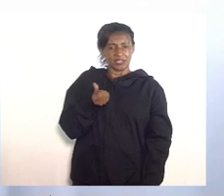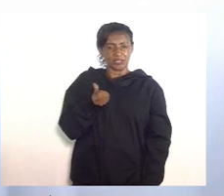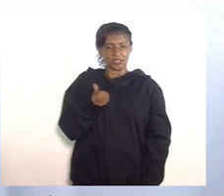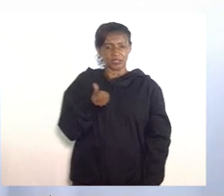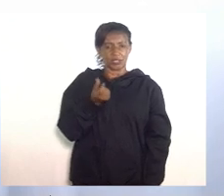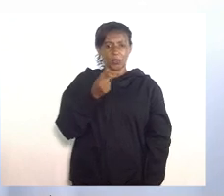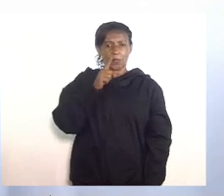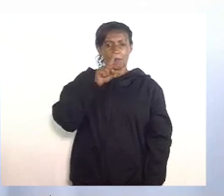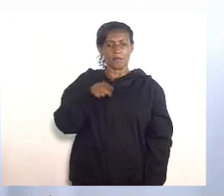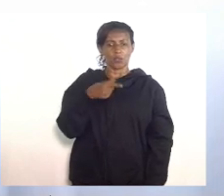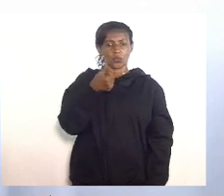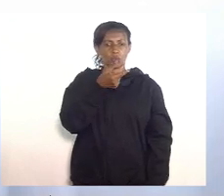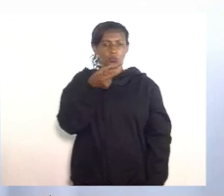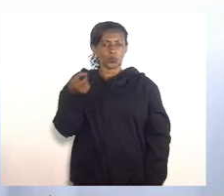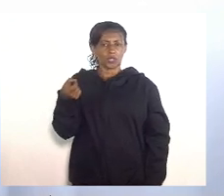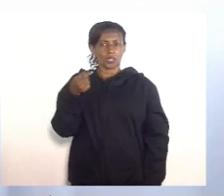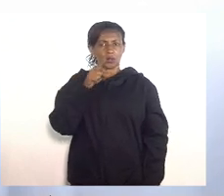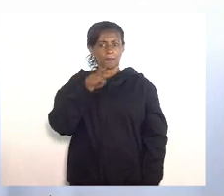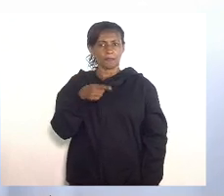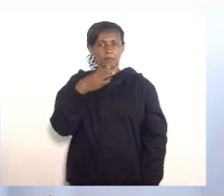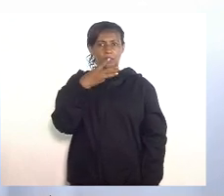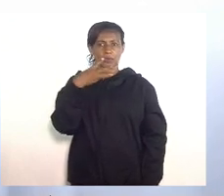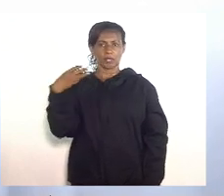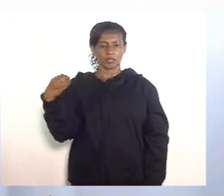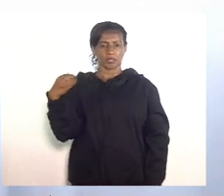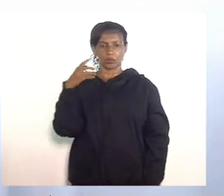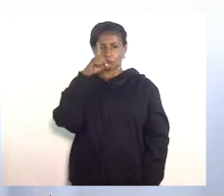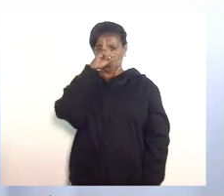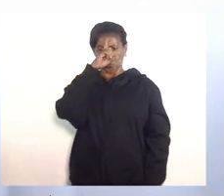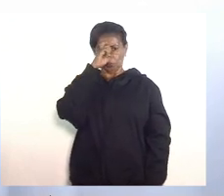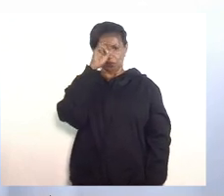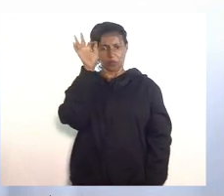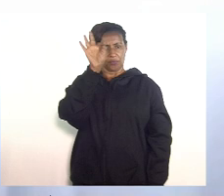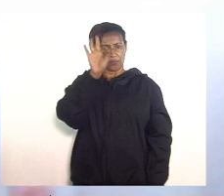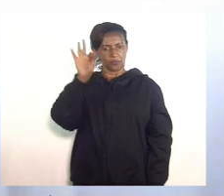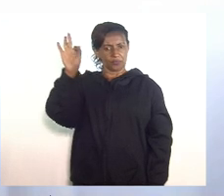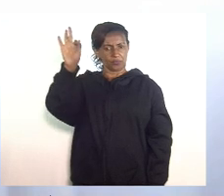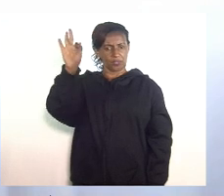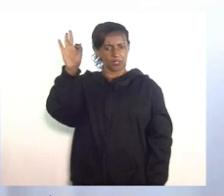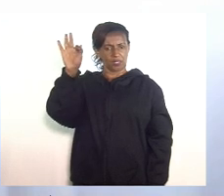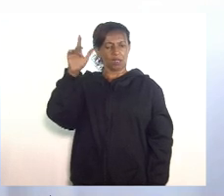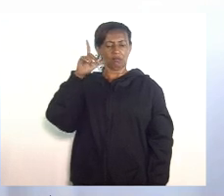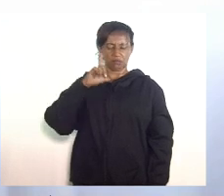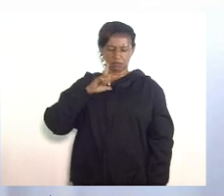a 1.300 leitos nos hospitais federais há uma enorme